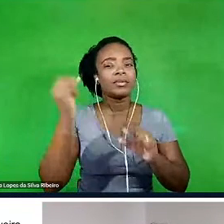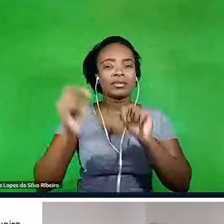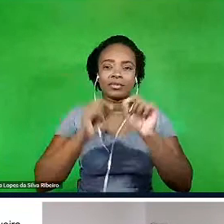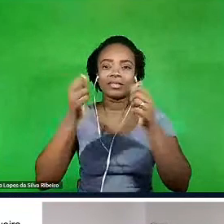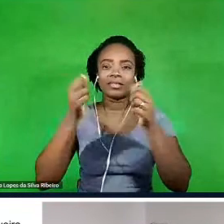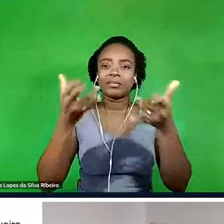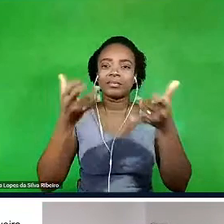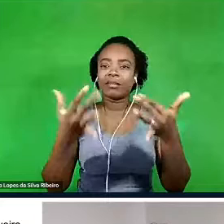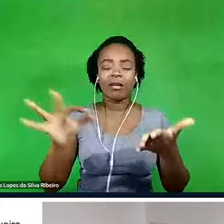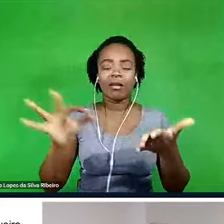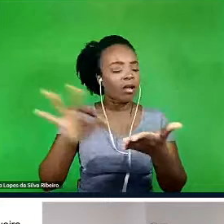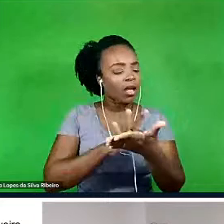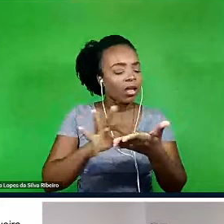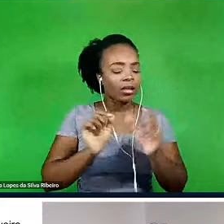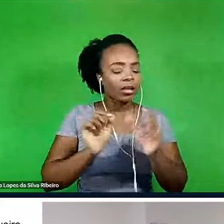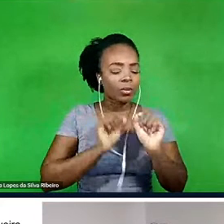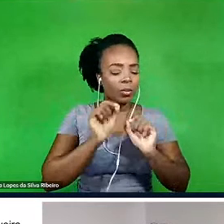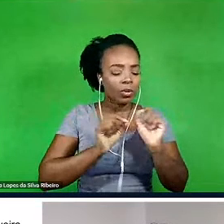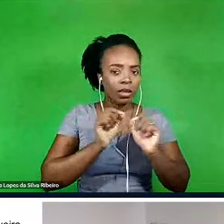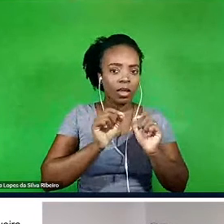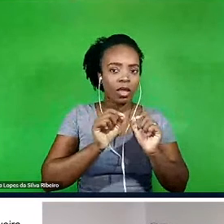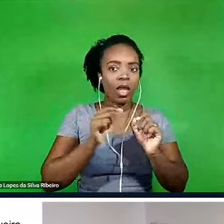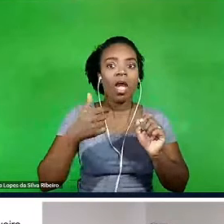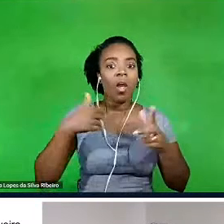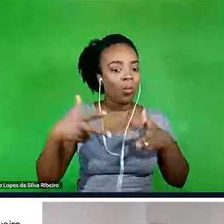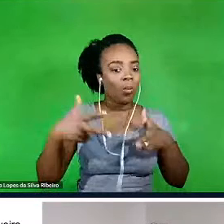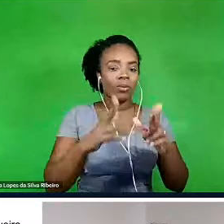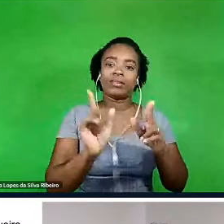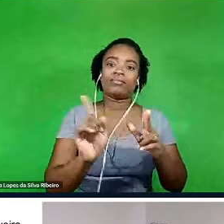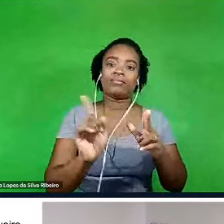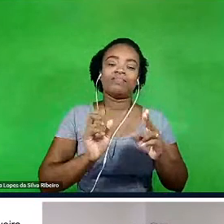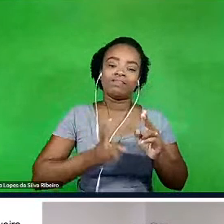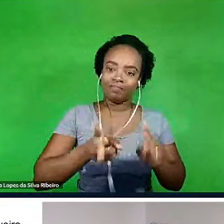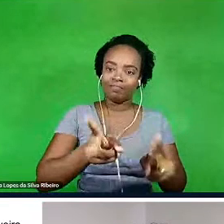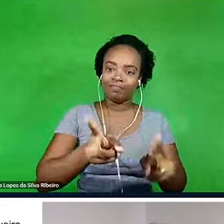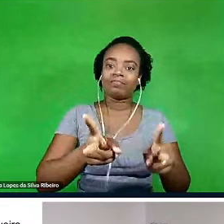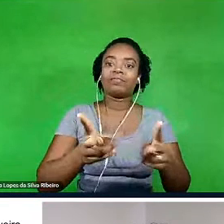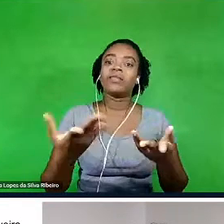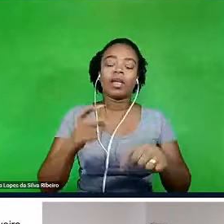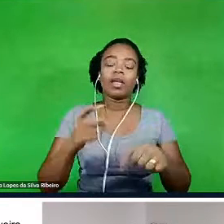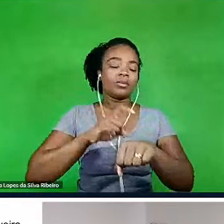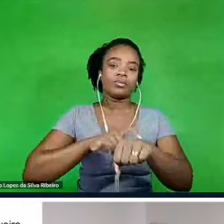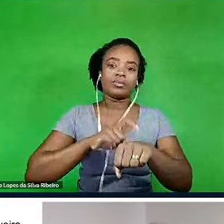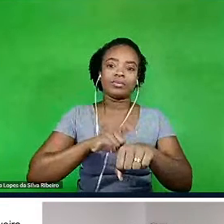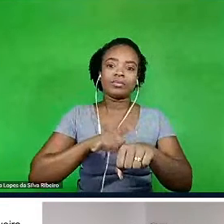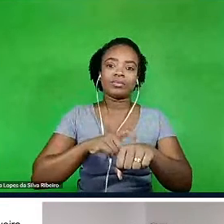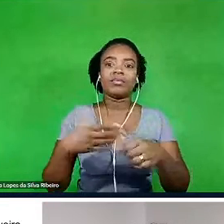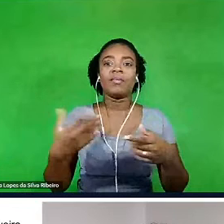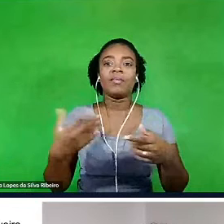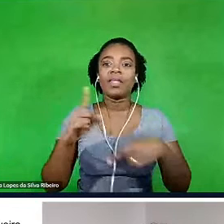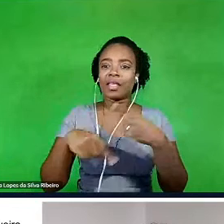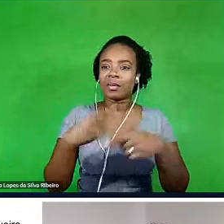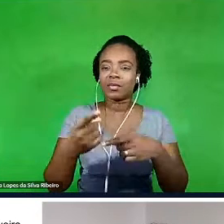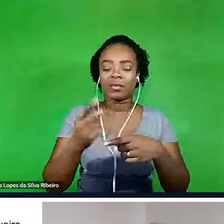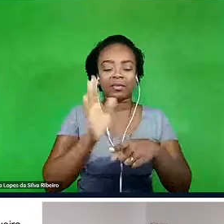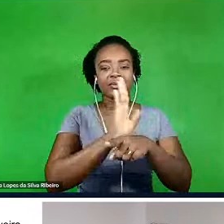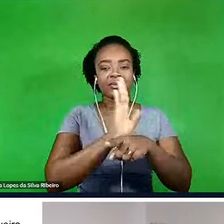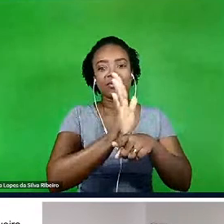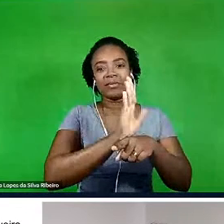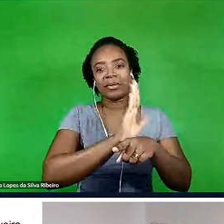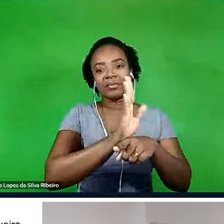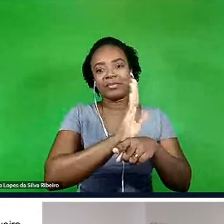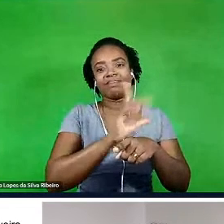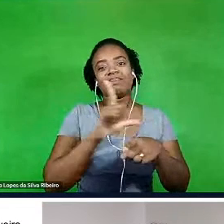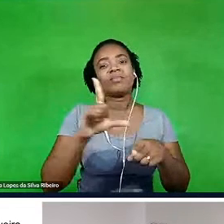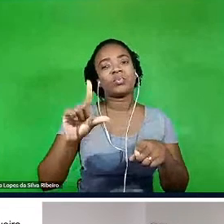então eu resolvi não tirá-la e então isso diminuiu um pouco o tempo da gente comentar sobre os filmes. Eu